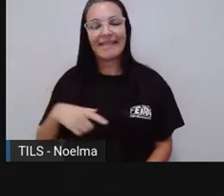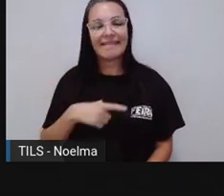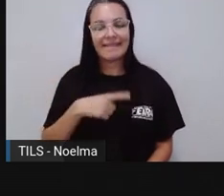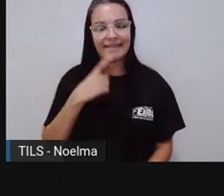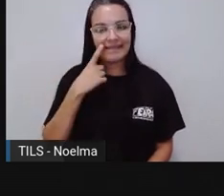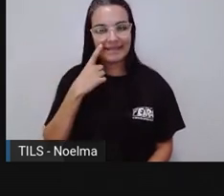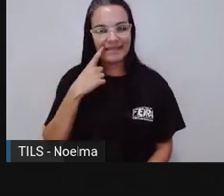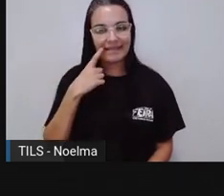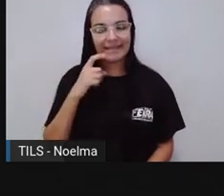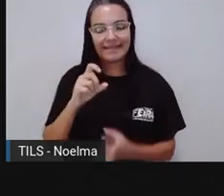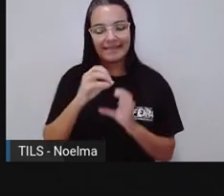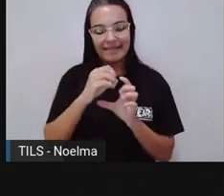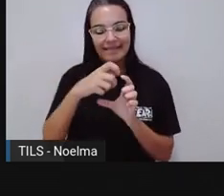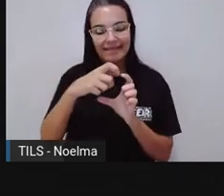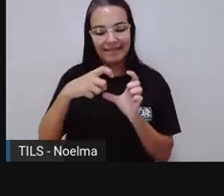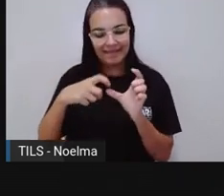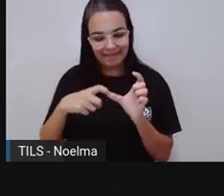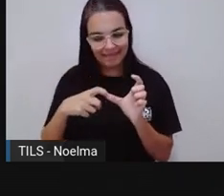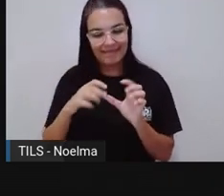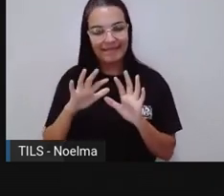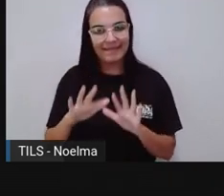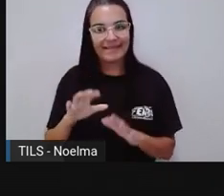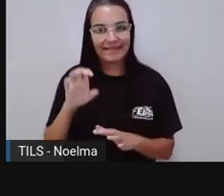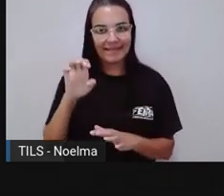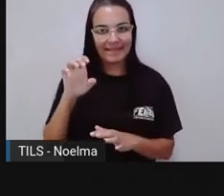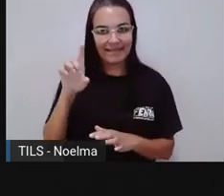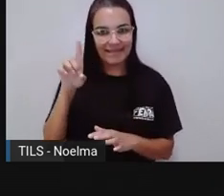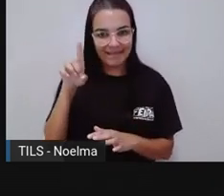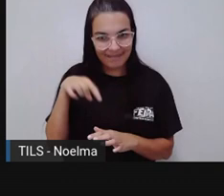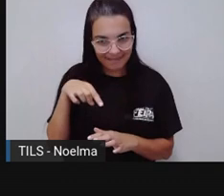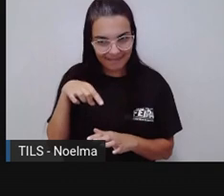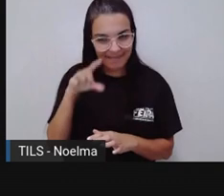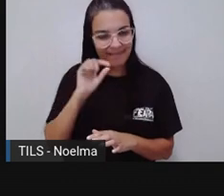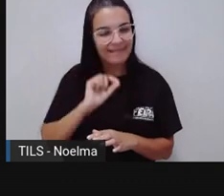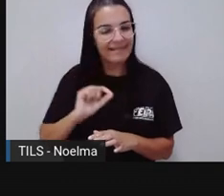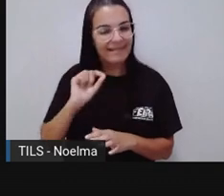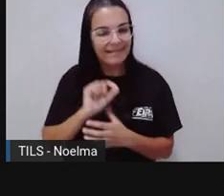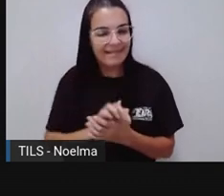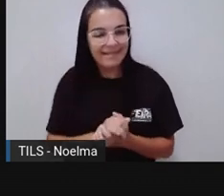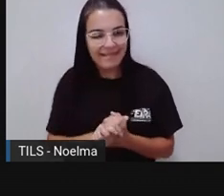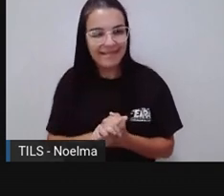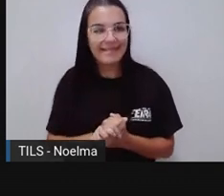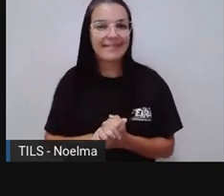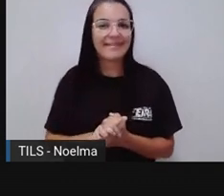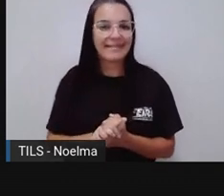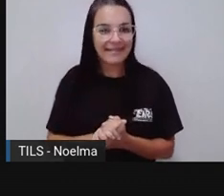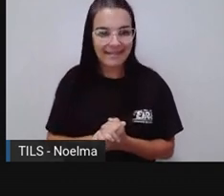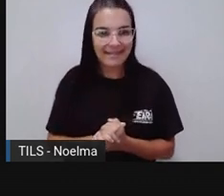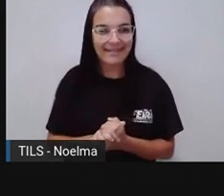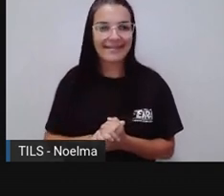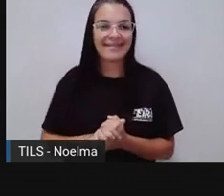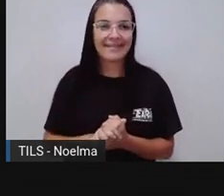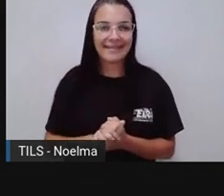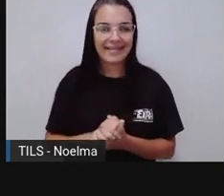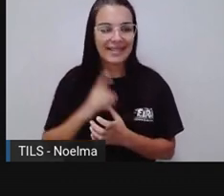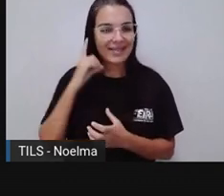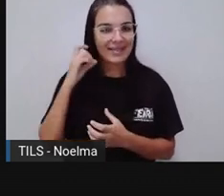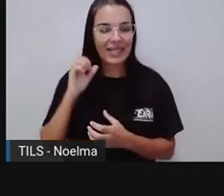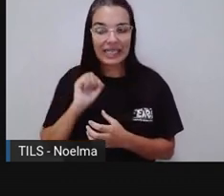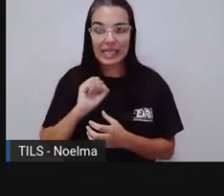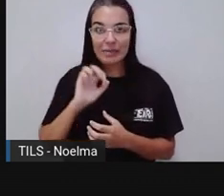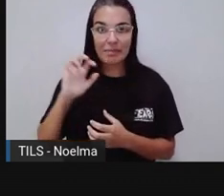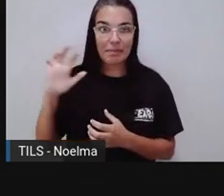cita na cante em mim. E tem aí, ó, purê, como sílaba tônica. E que o som é aberto. Então,